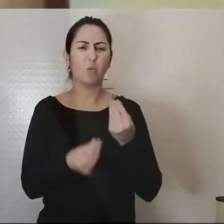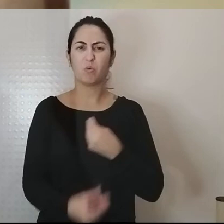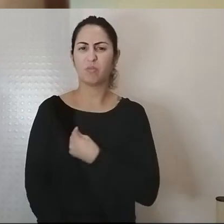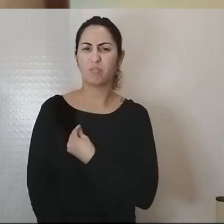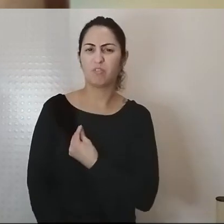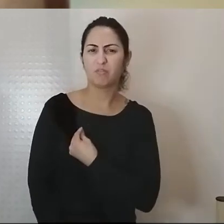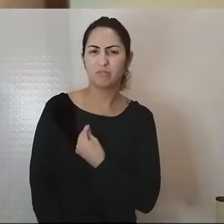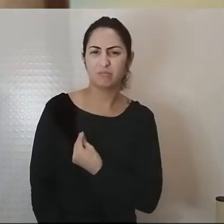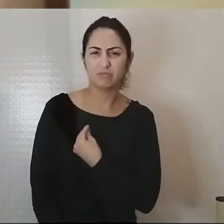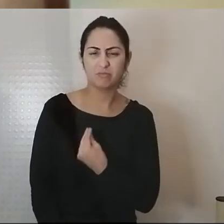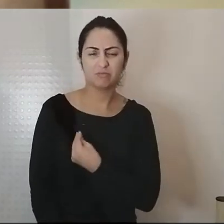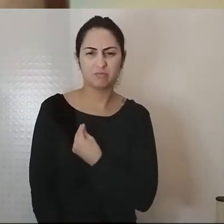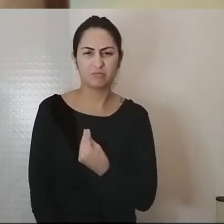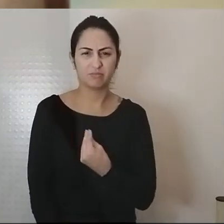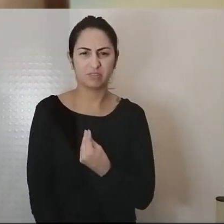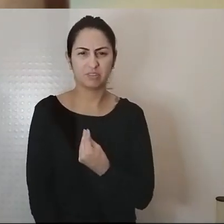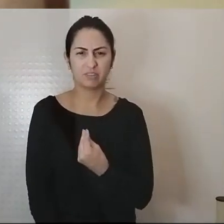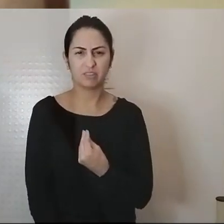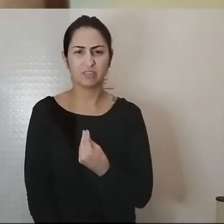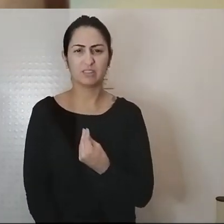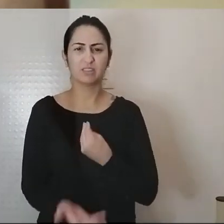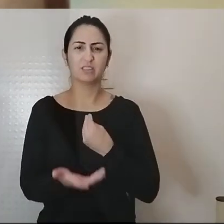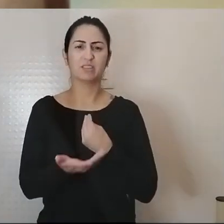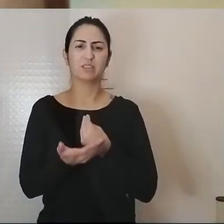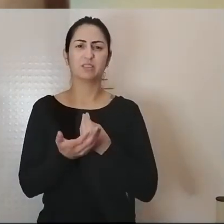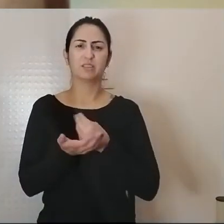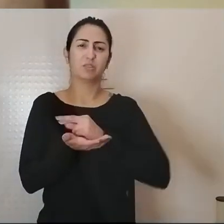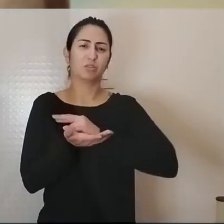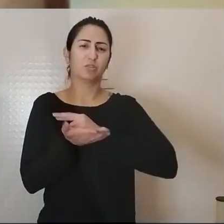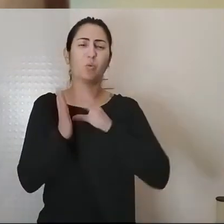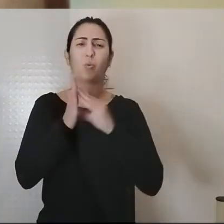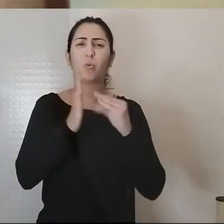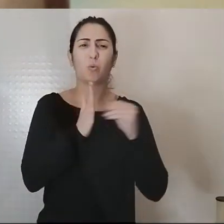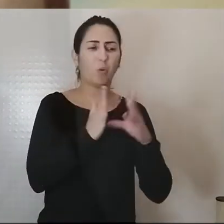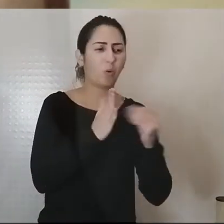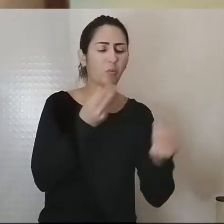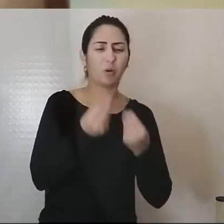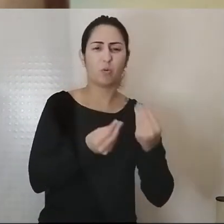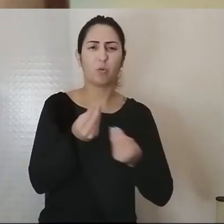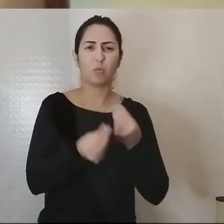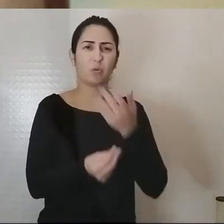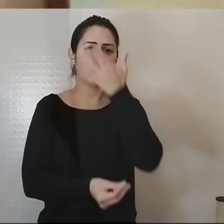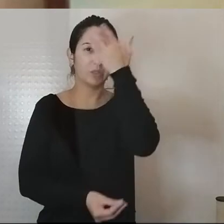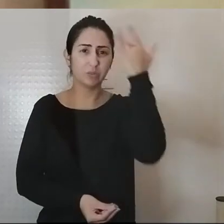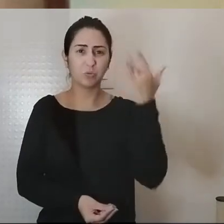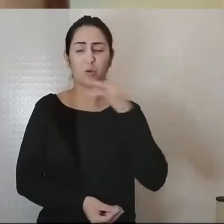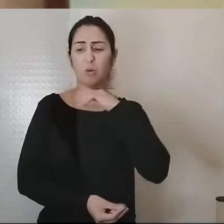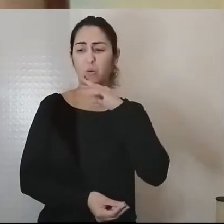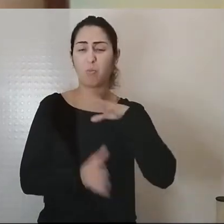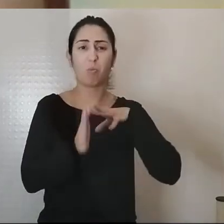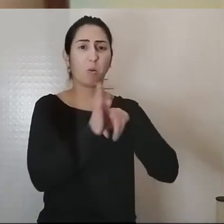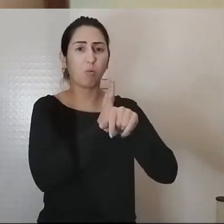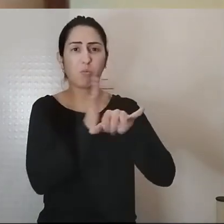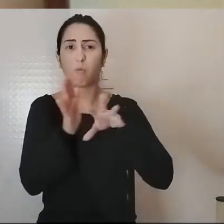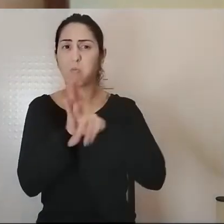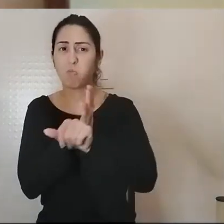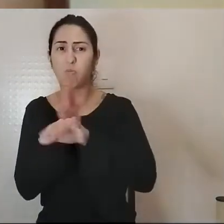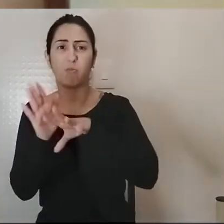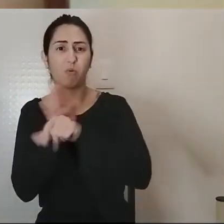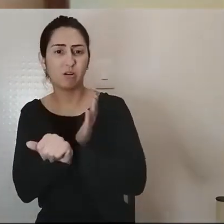estas condições multiplicadoras da marginalização e das vulnerabilidades propiciam